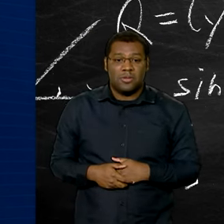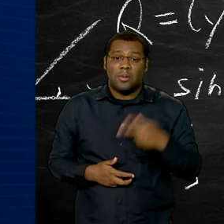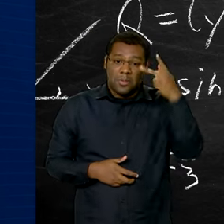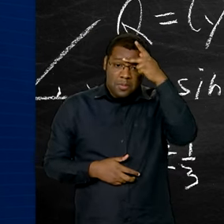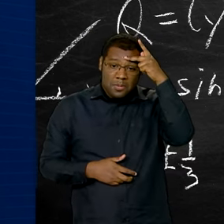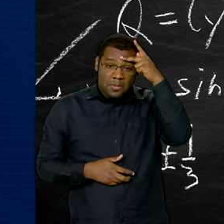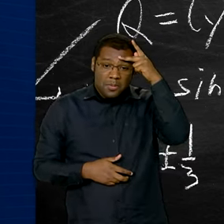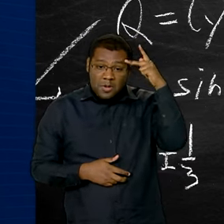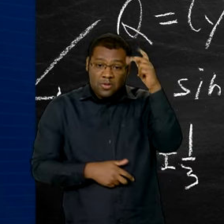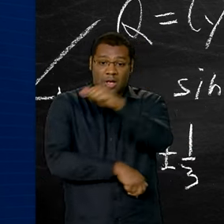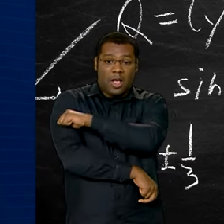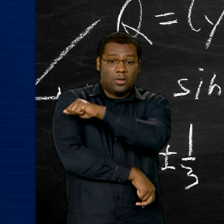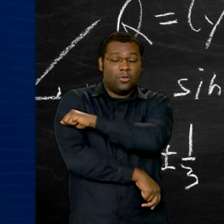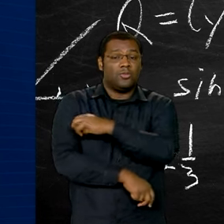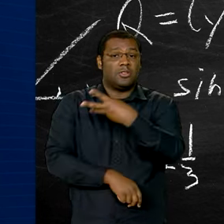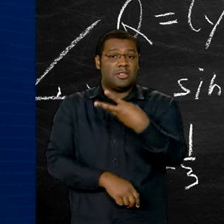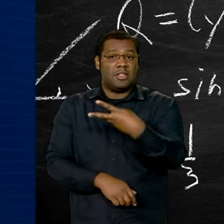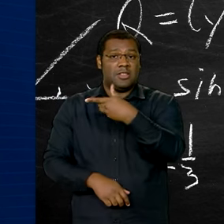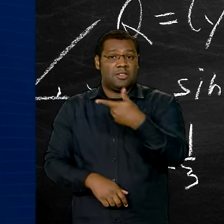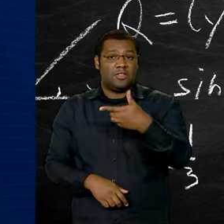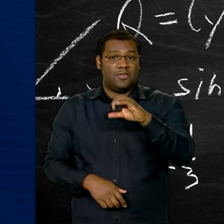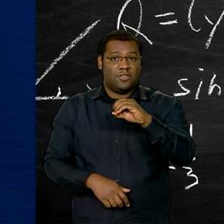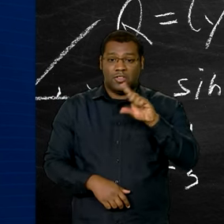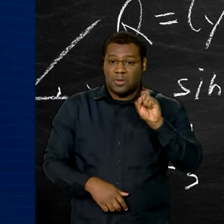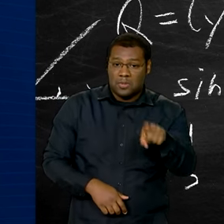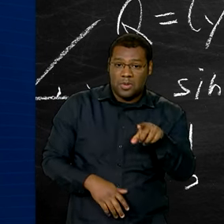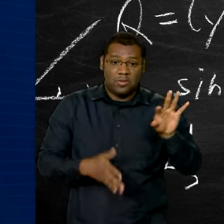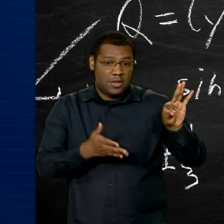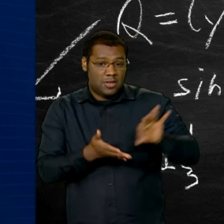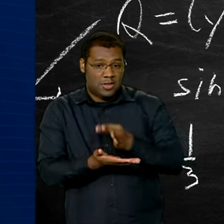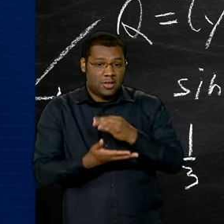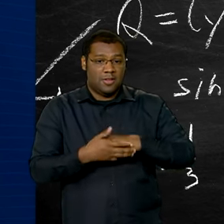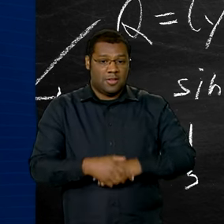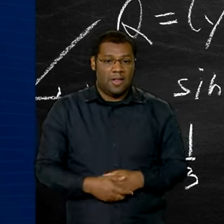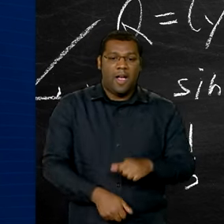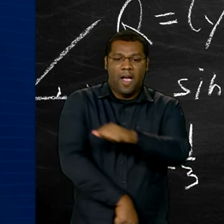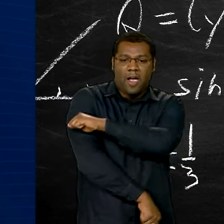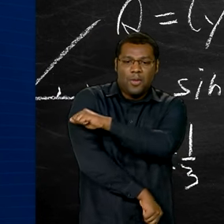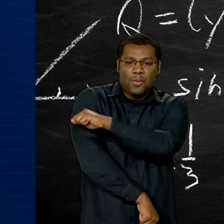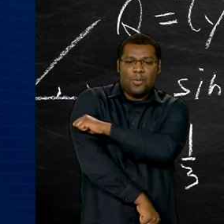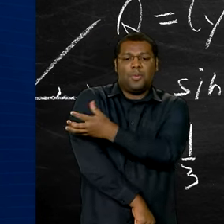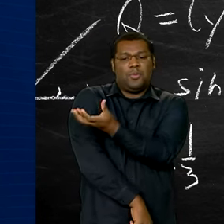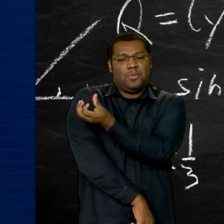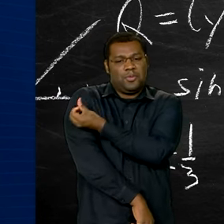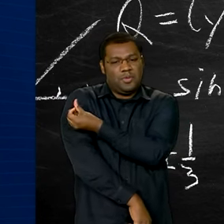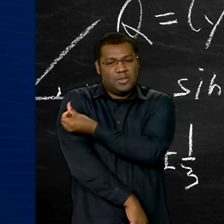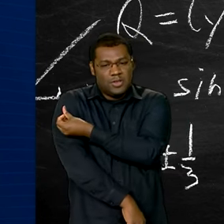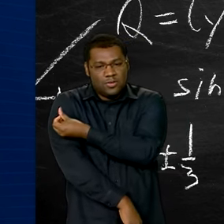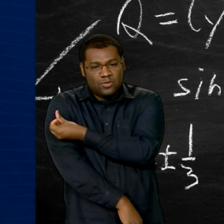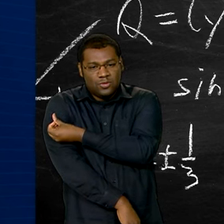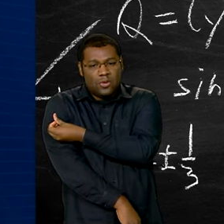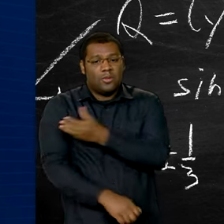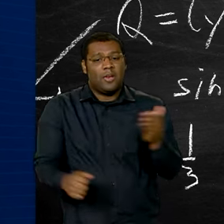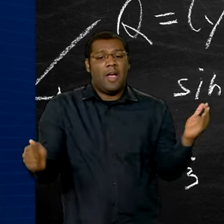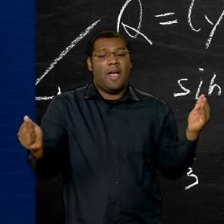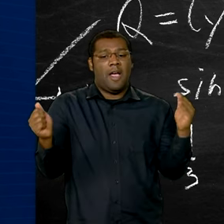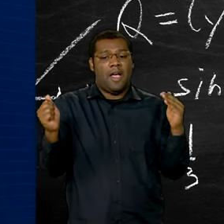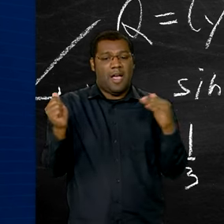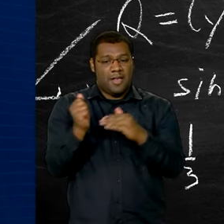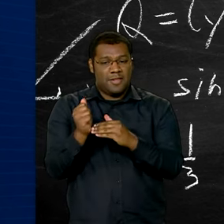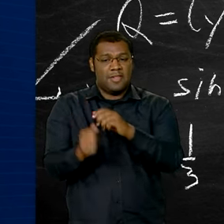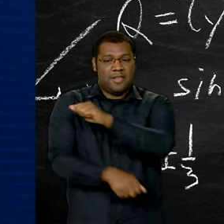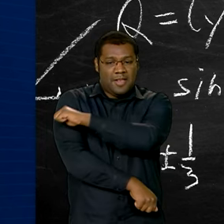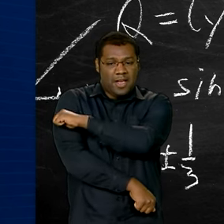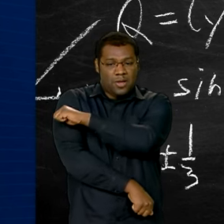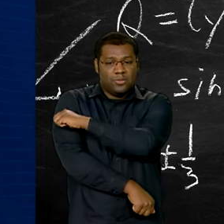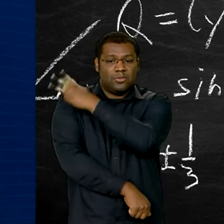inscrições. Podem participar da competição alunos do sexto ano do ensino fundamental até o terceiro ano do ensino